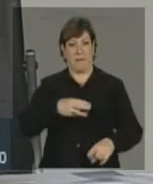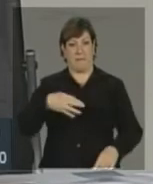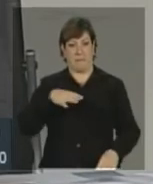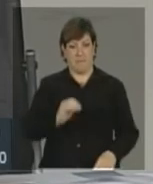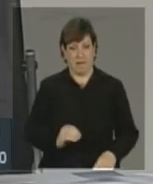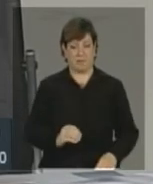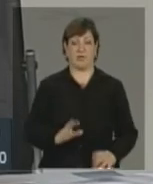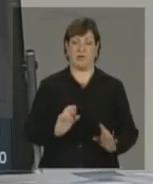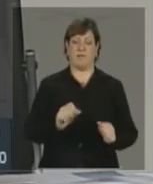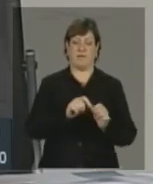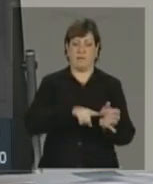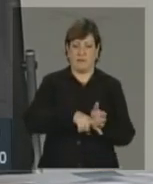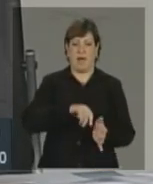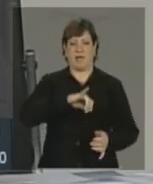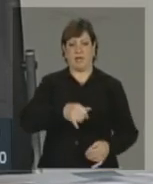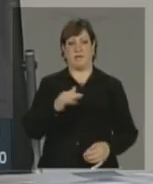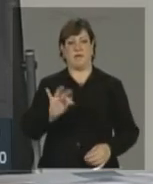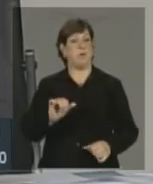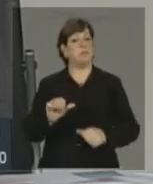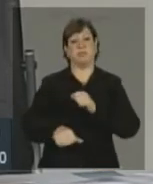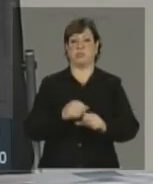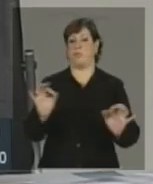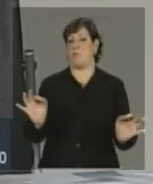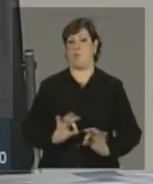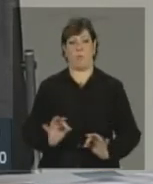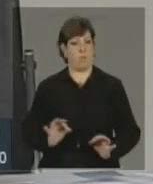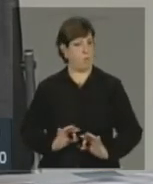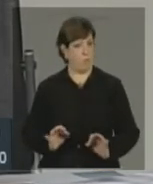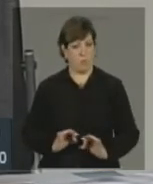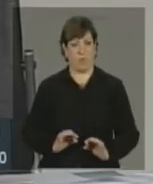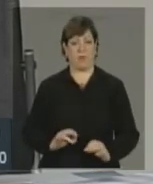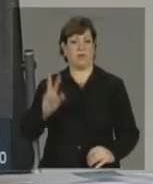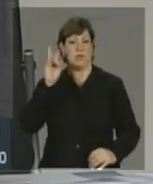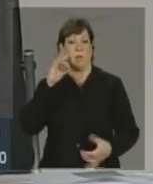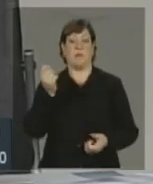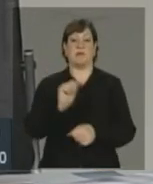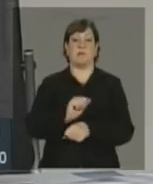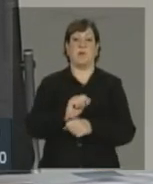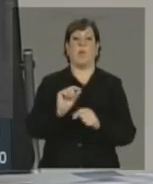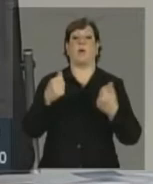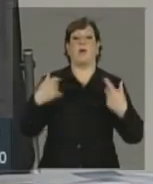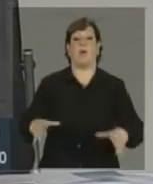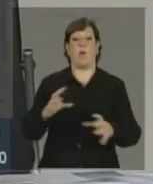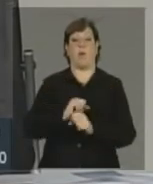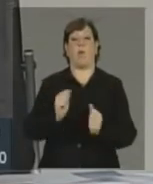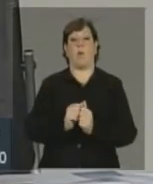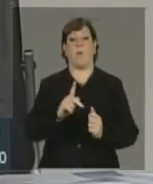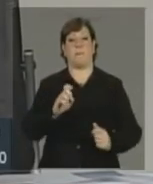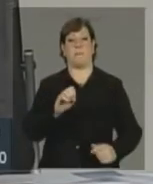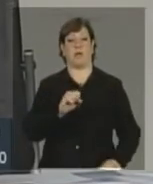janeiro e fevereiro e ela não altera nada do ponto de vista da expectativa de gasto com o pessoal.